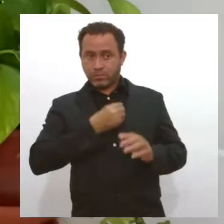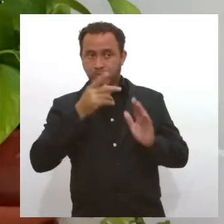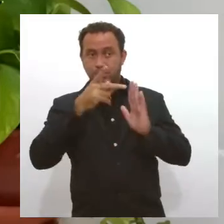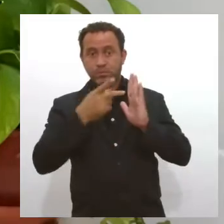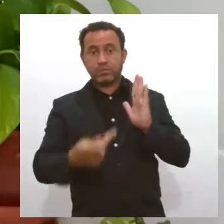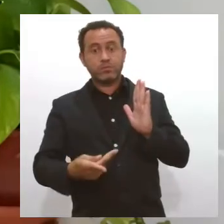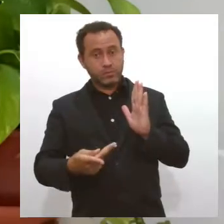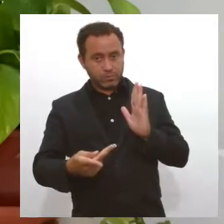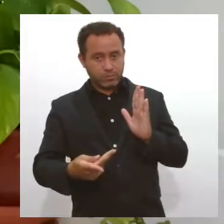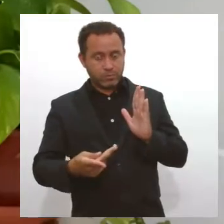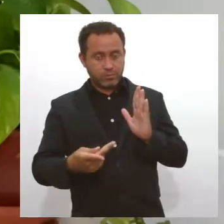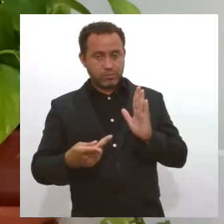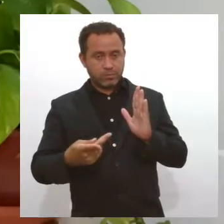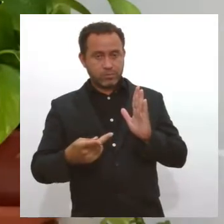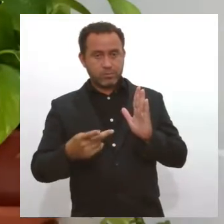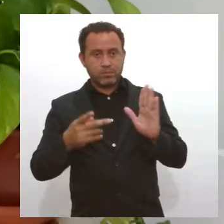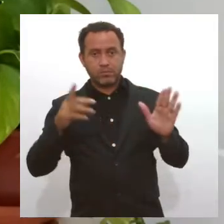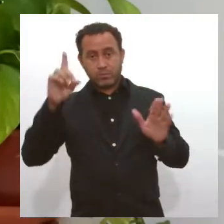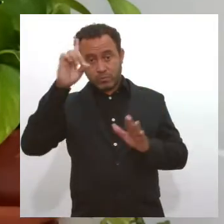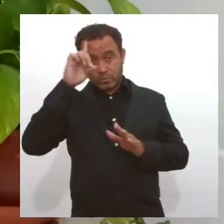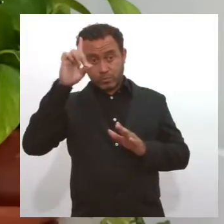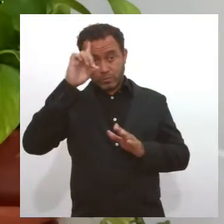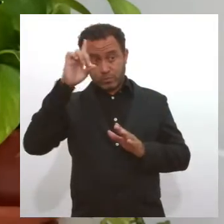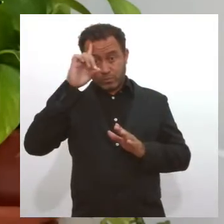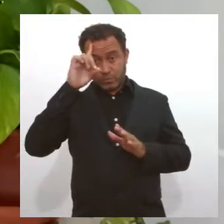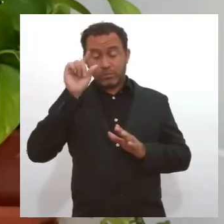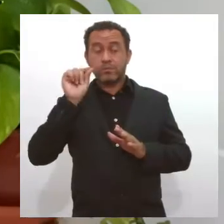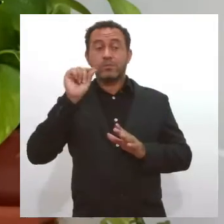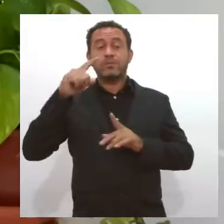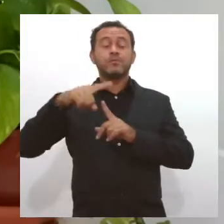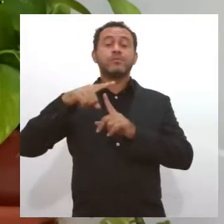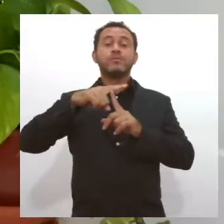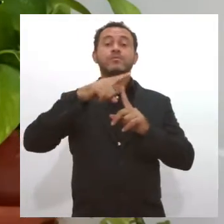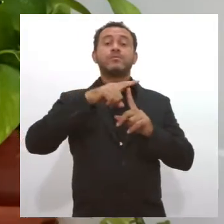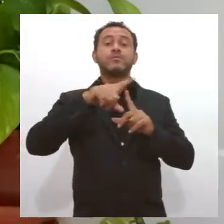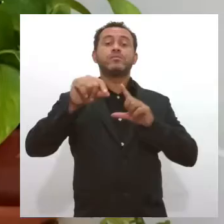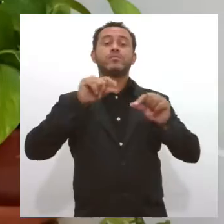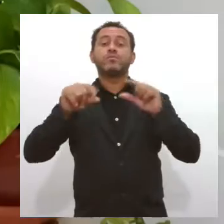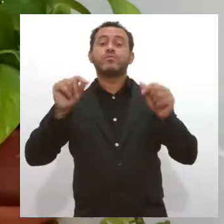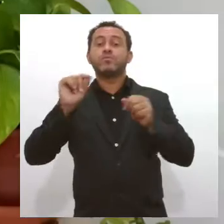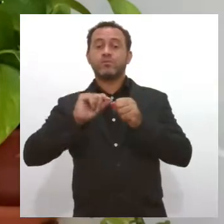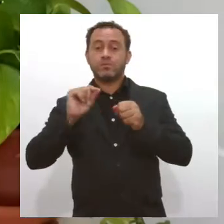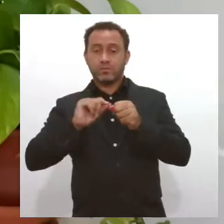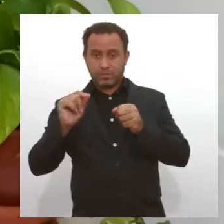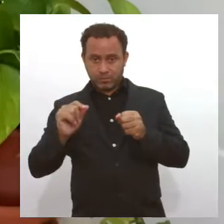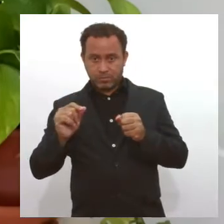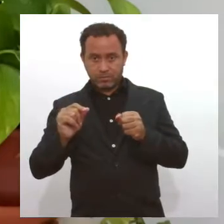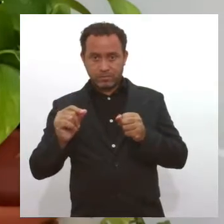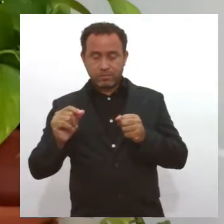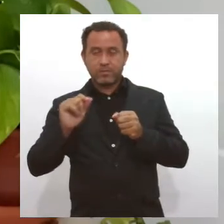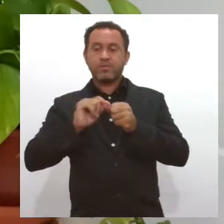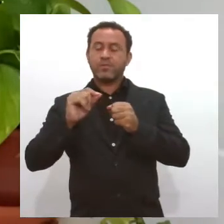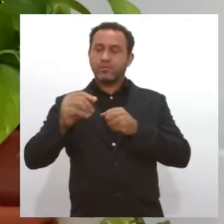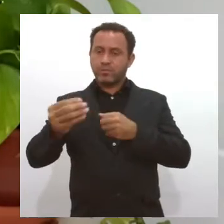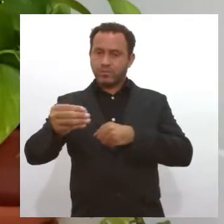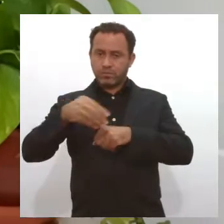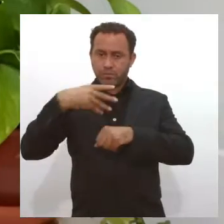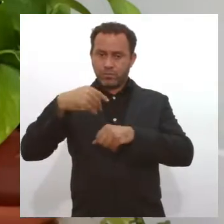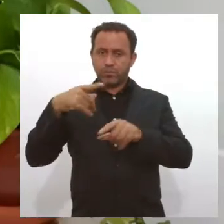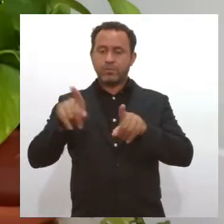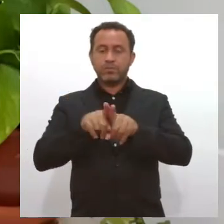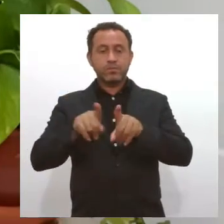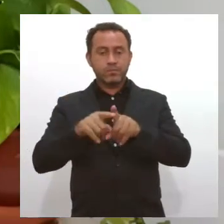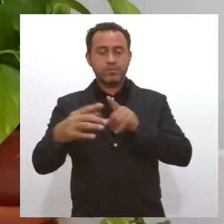escolhendo todos os dias? Que tipo de escolha nós fazemos e que vão nos fazendo também? Que vão